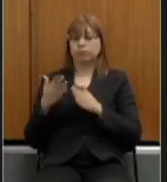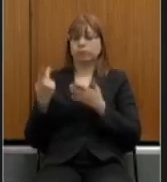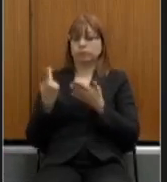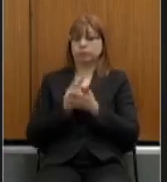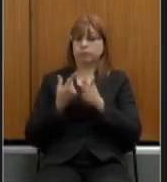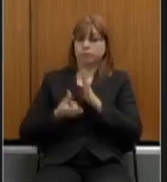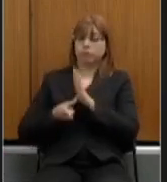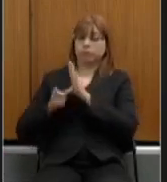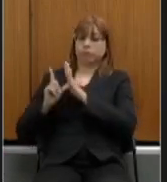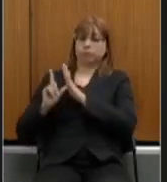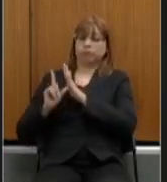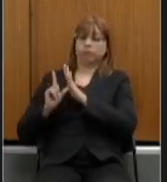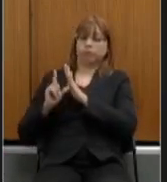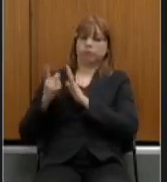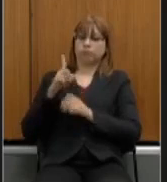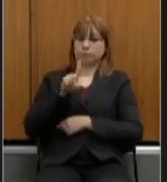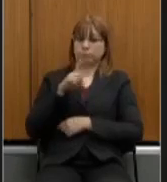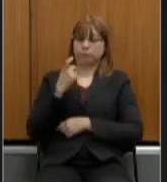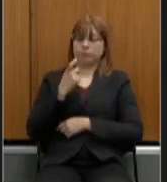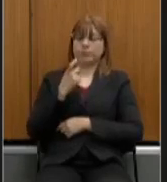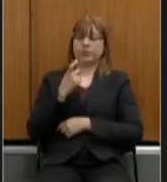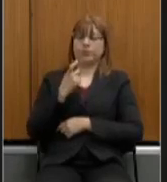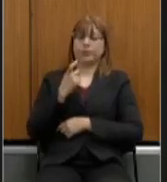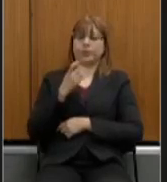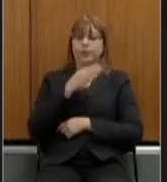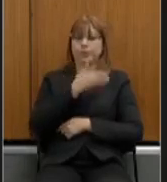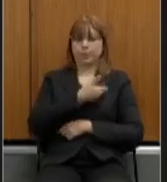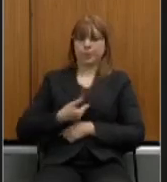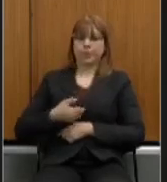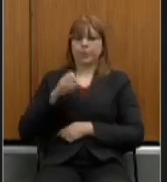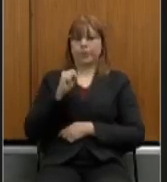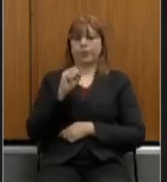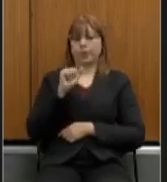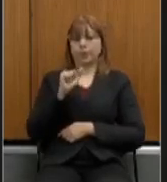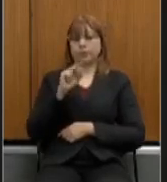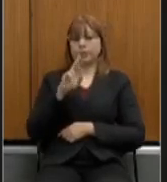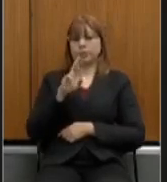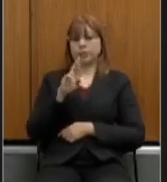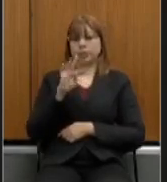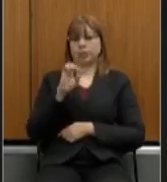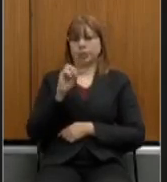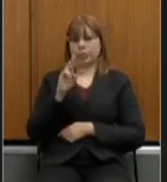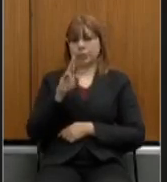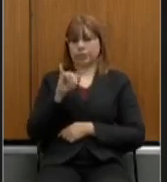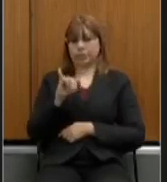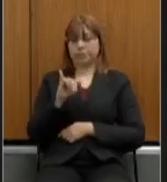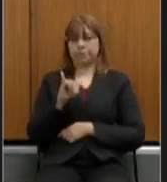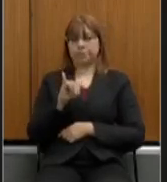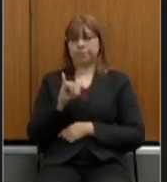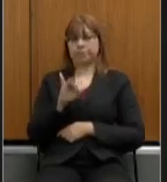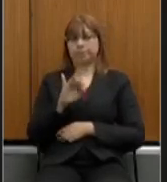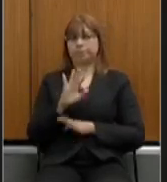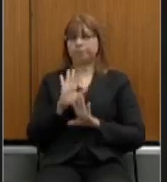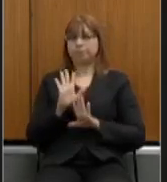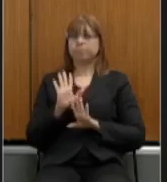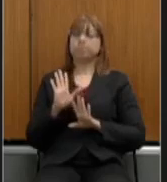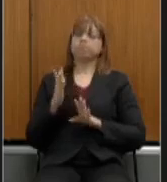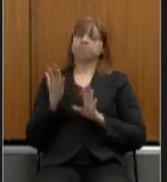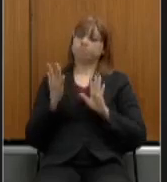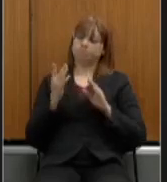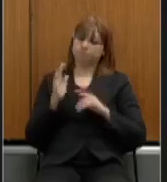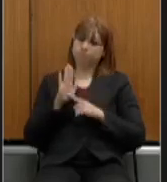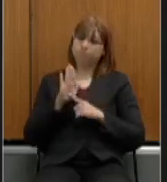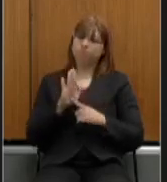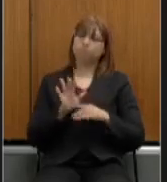pelo governador Sartori pelo contrário é questão de manifestar